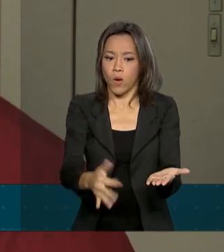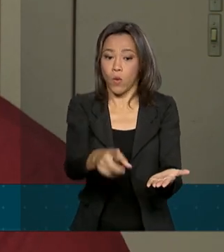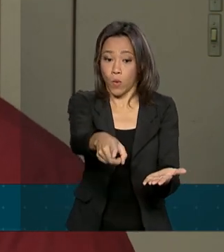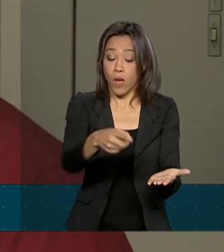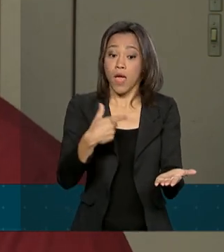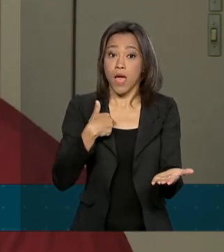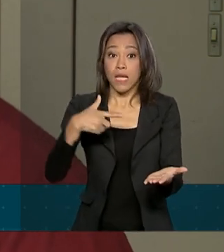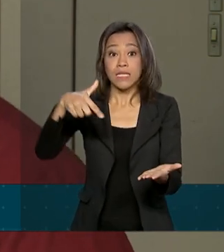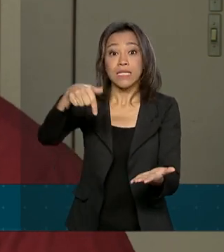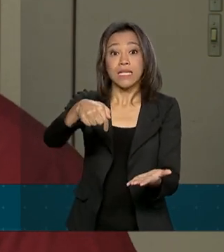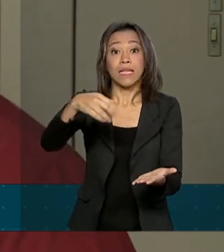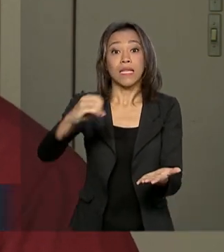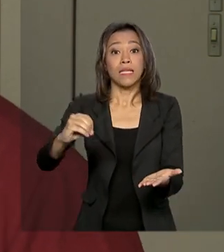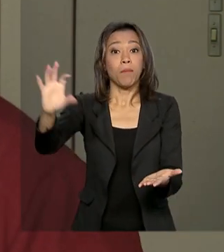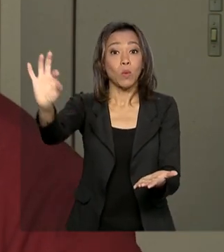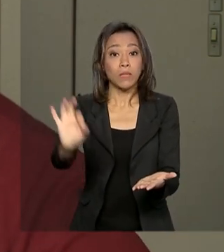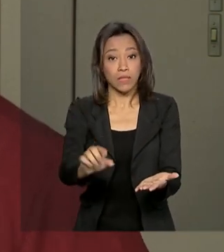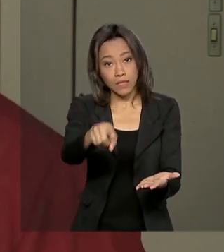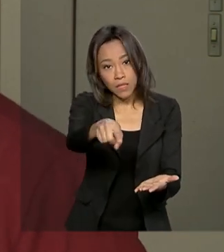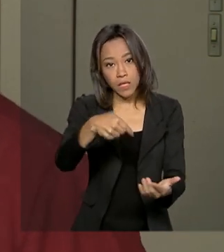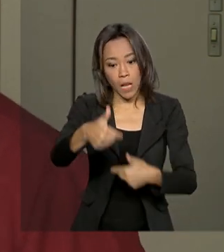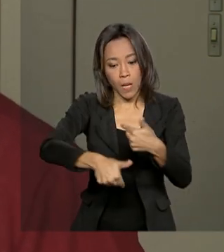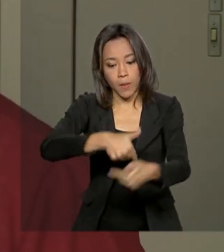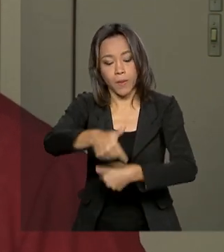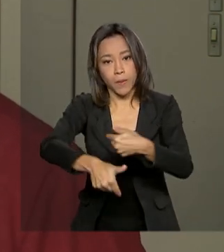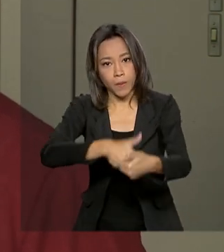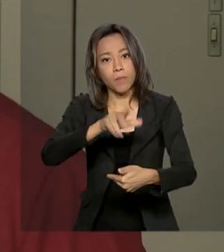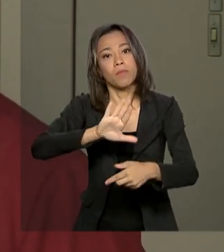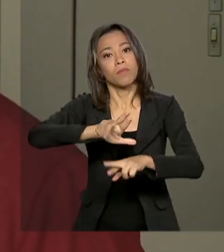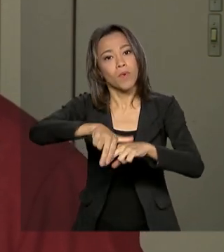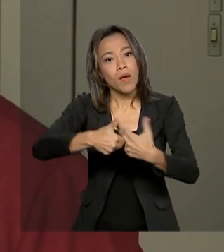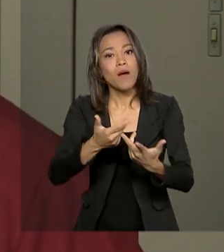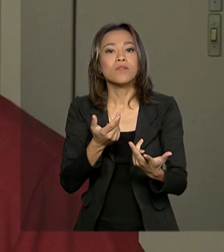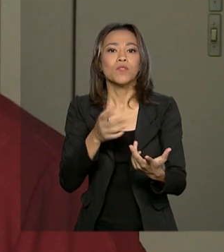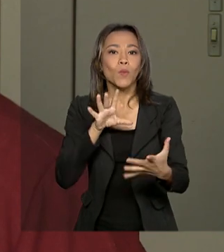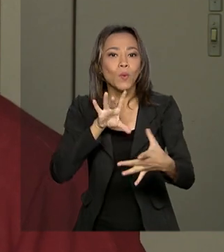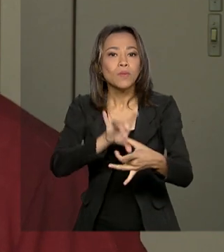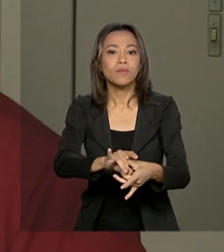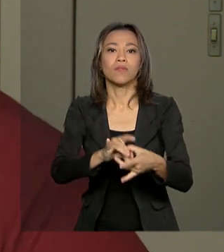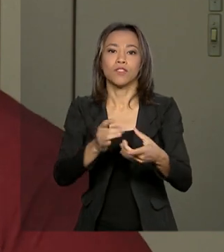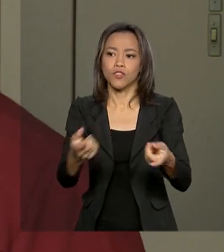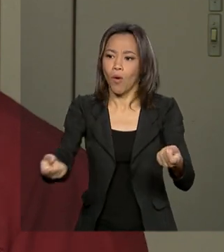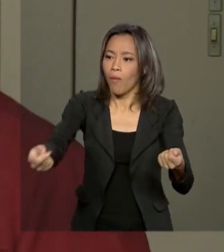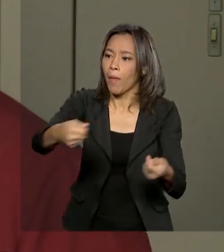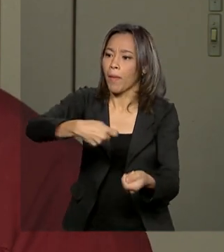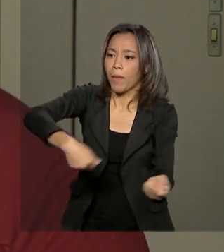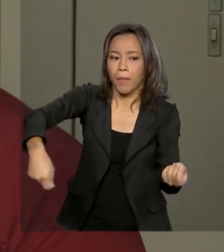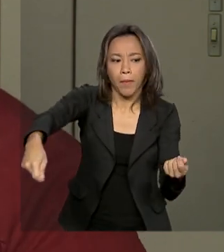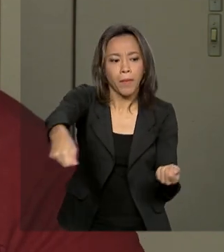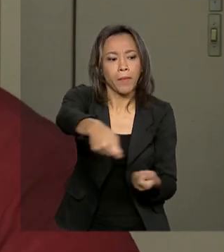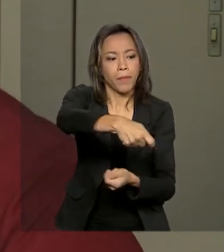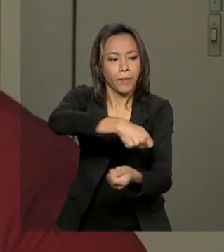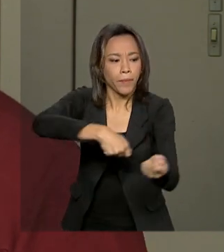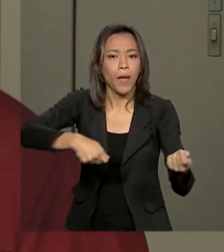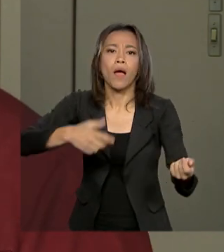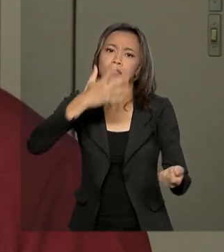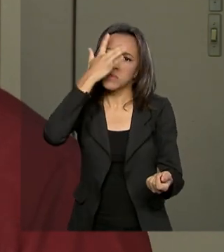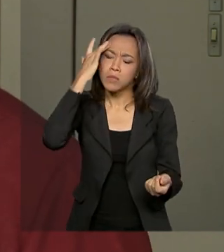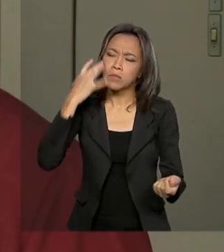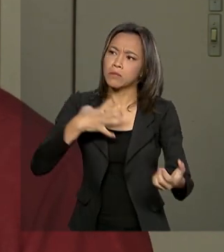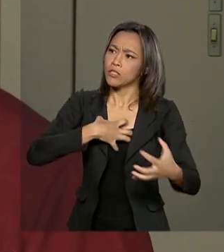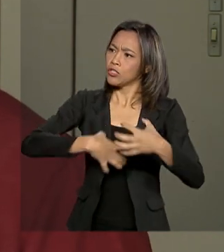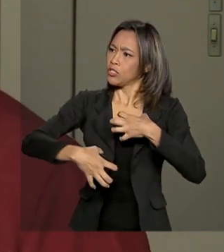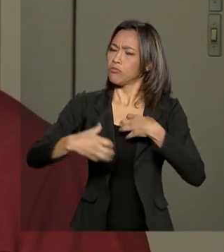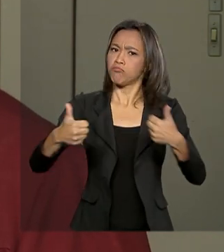cresceu 70% em função da melhoria do ambiente de negócio. Por quê? Porque as pessoas viram que a coisa estava